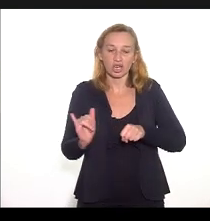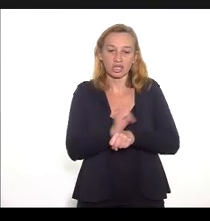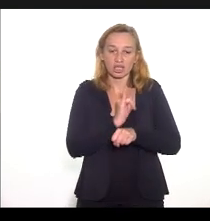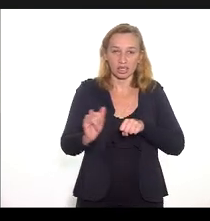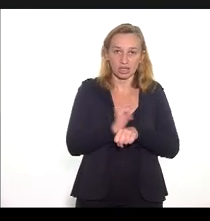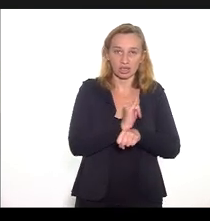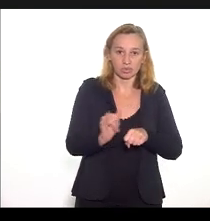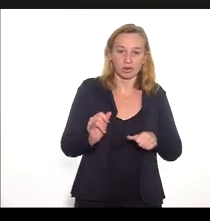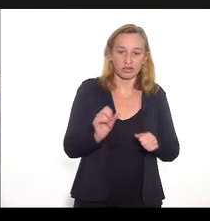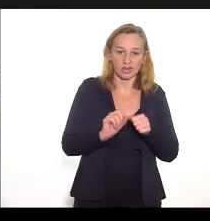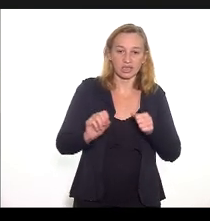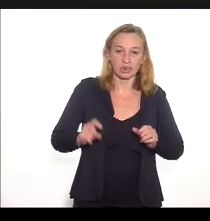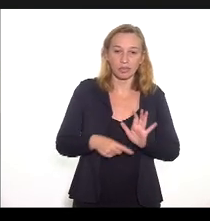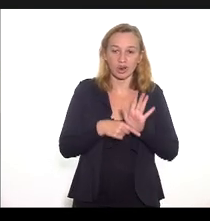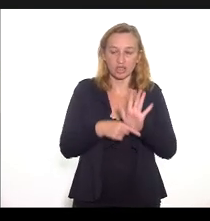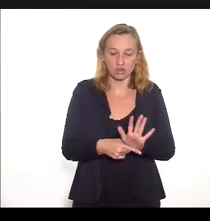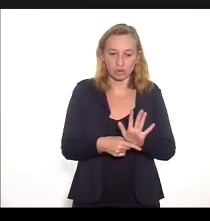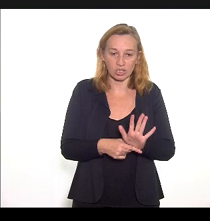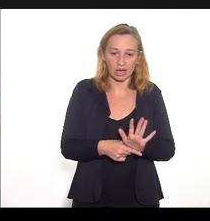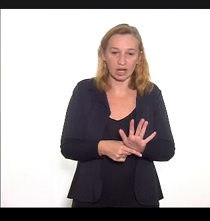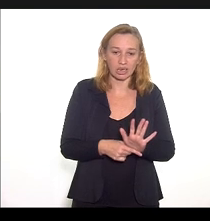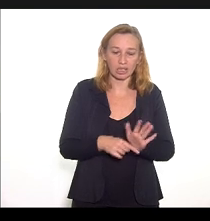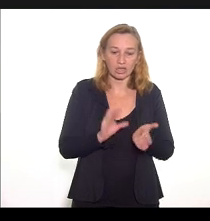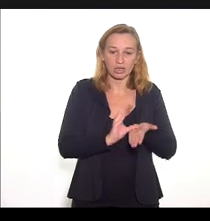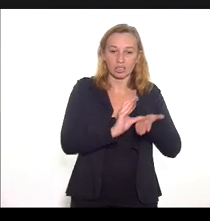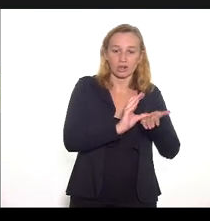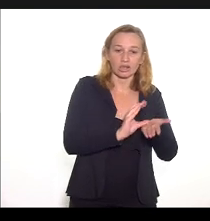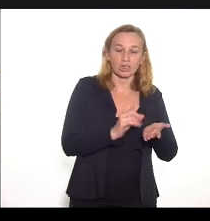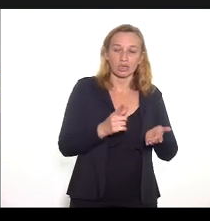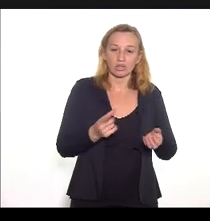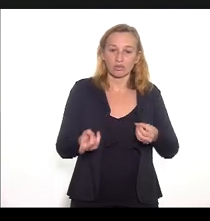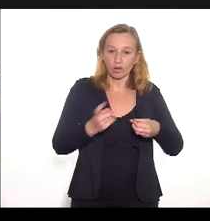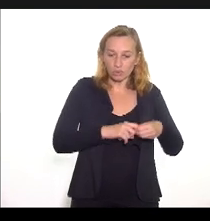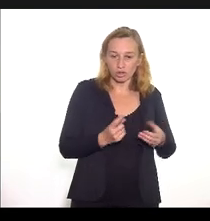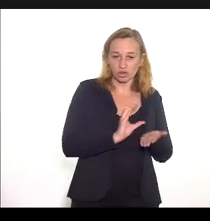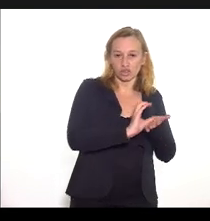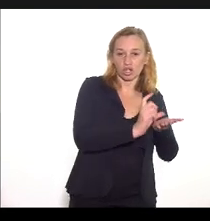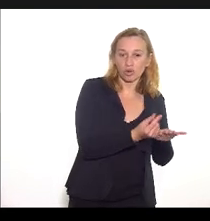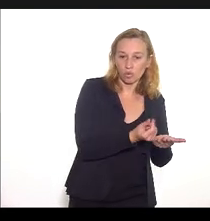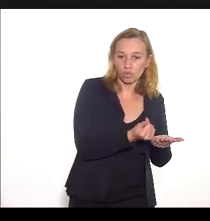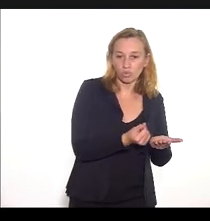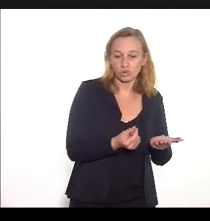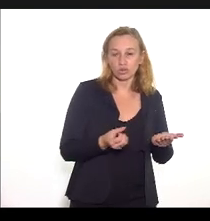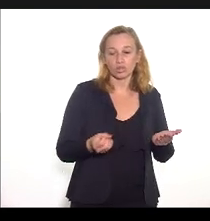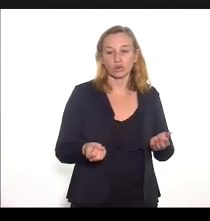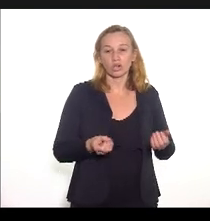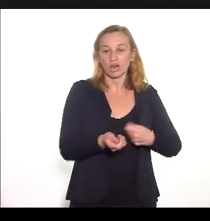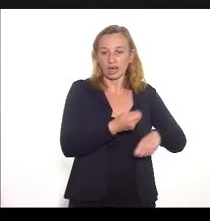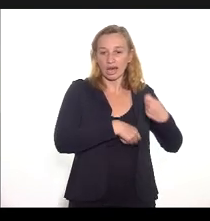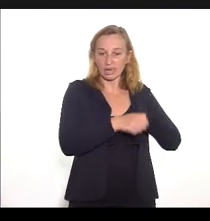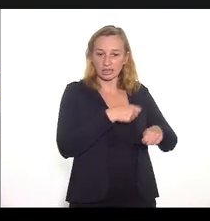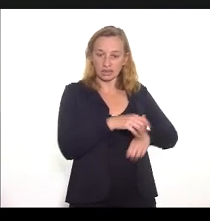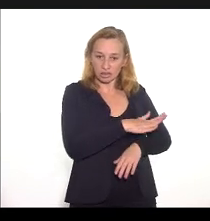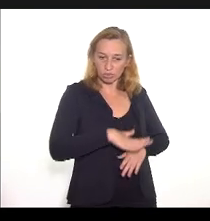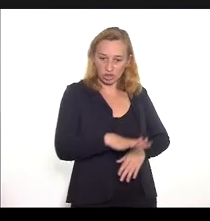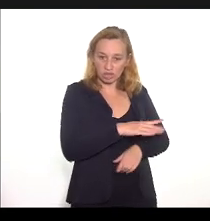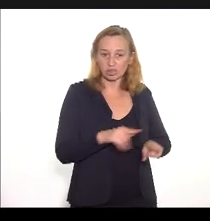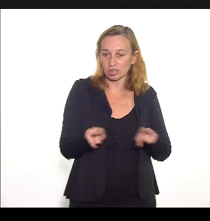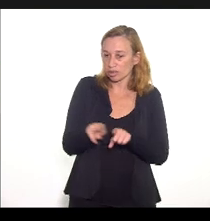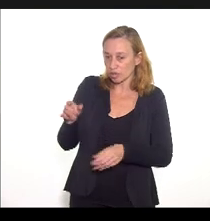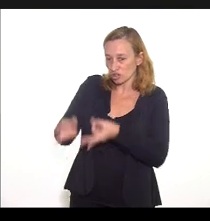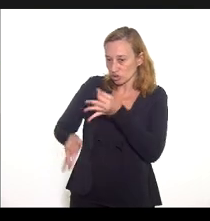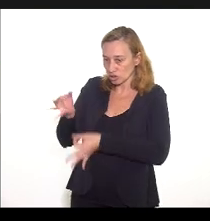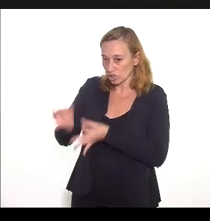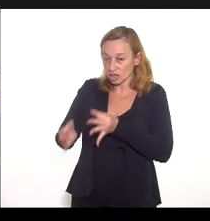necessárias para a recuperação de eventuais recursos malversados, seja tanto no âmbito administrativo quanto judicial, caso se